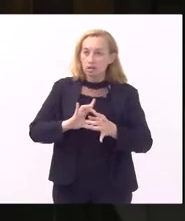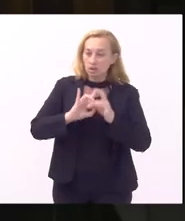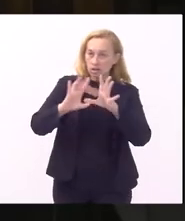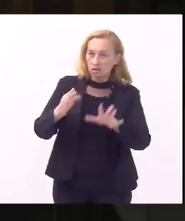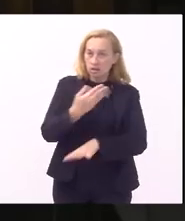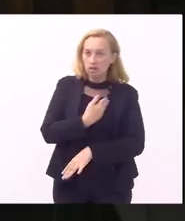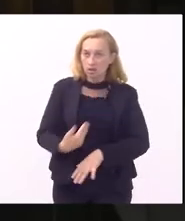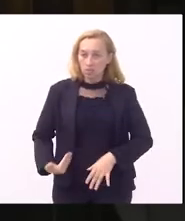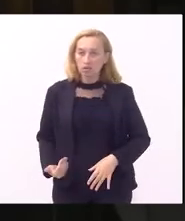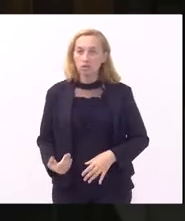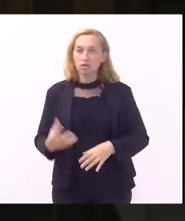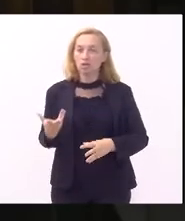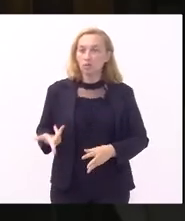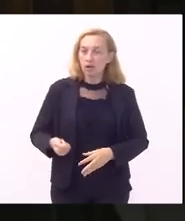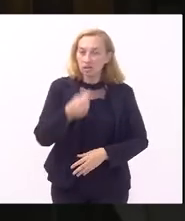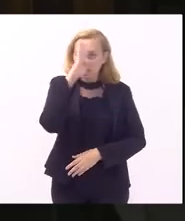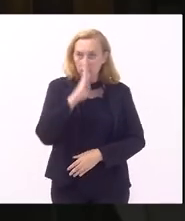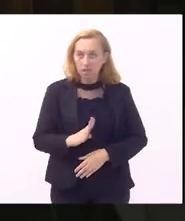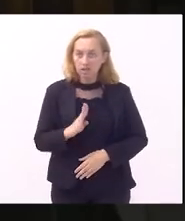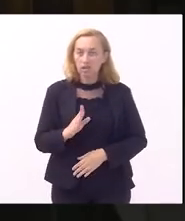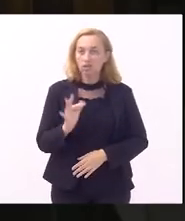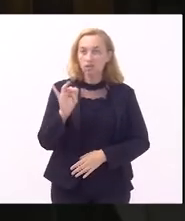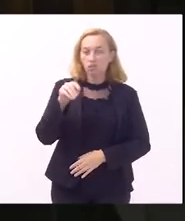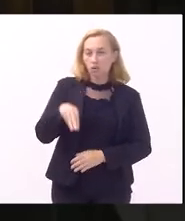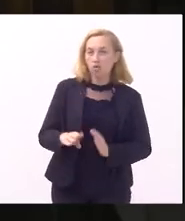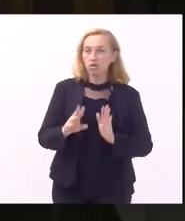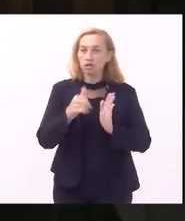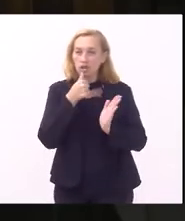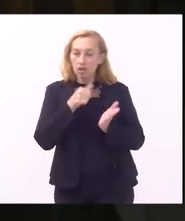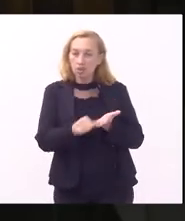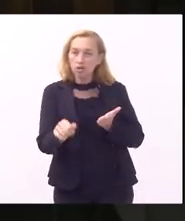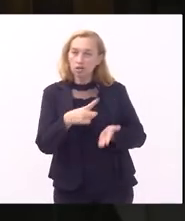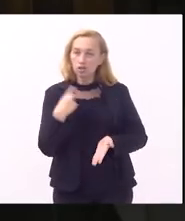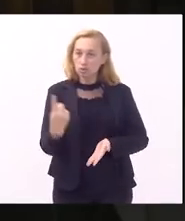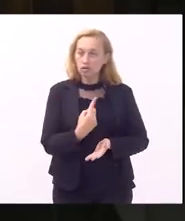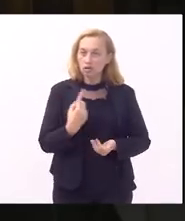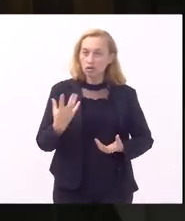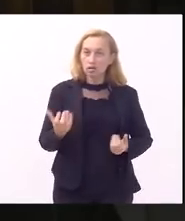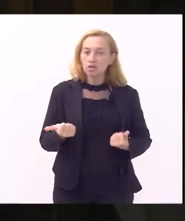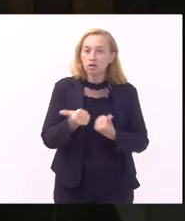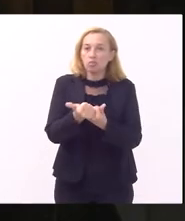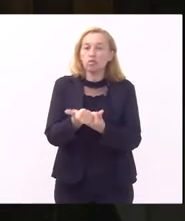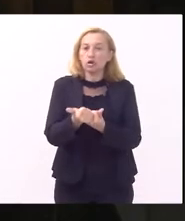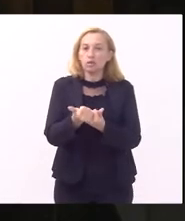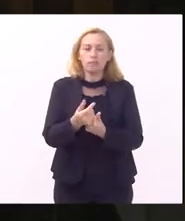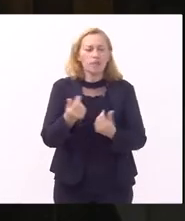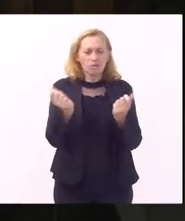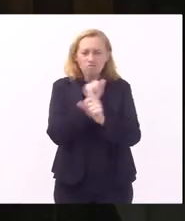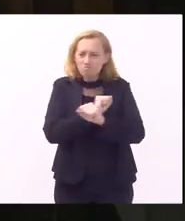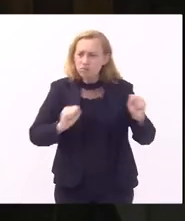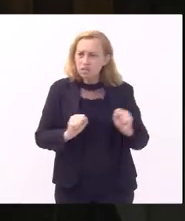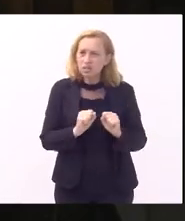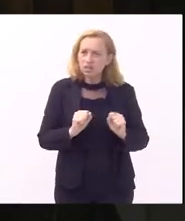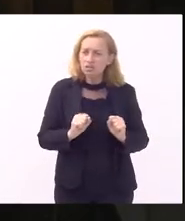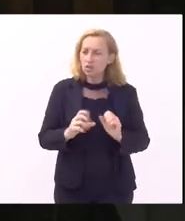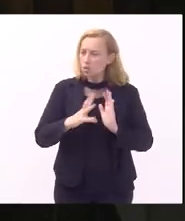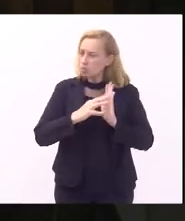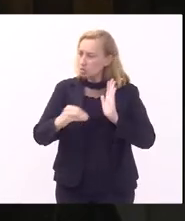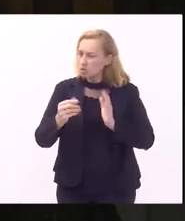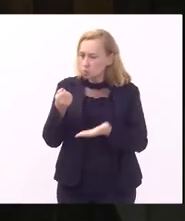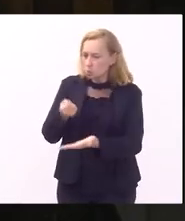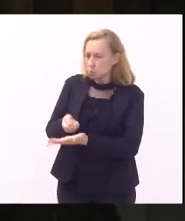referenciada essa é a carta do fórum estadual de educação a qual nós fazemos coro não é possível se impor um modelo